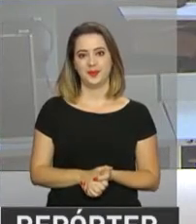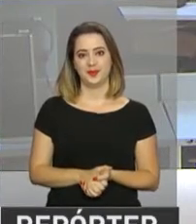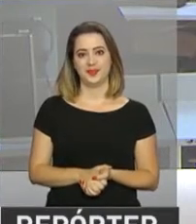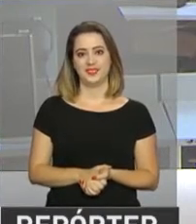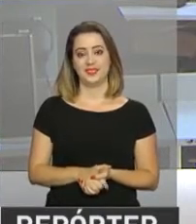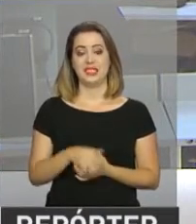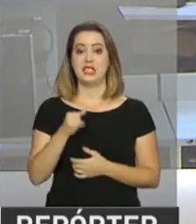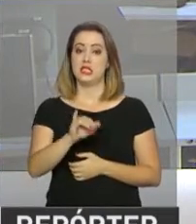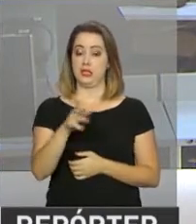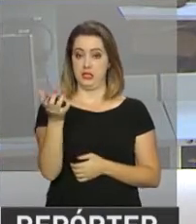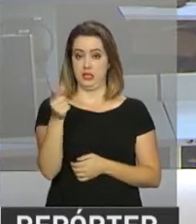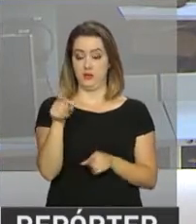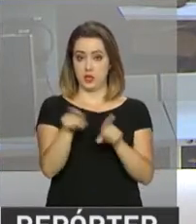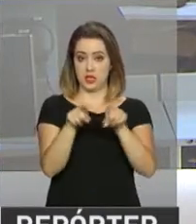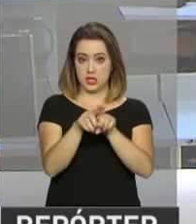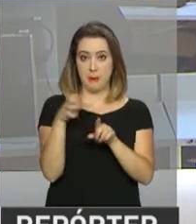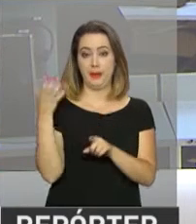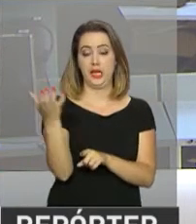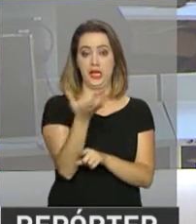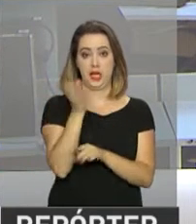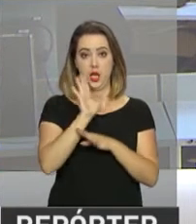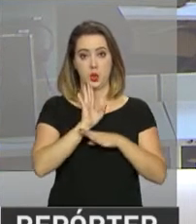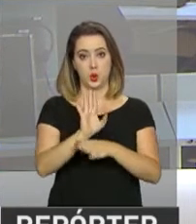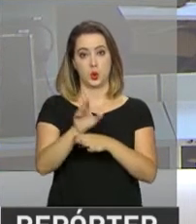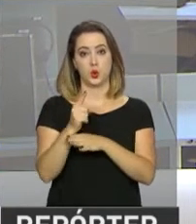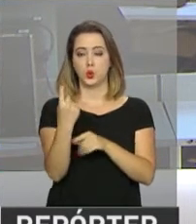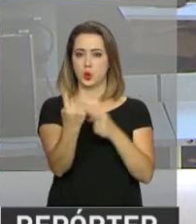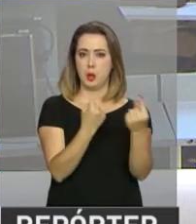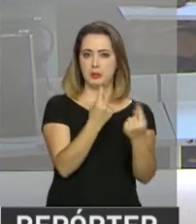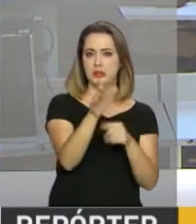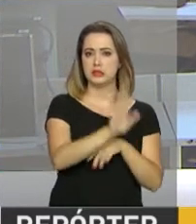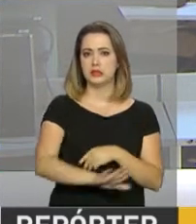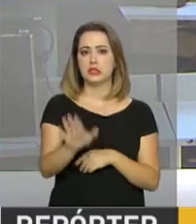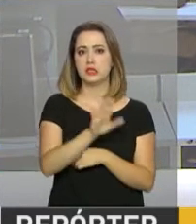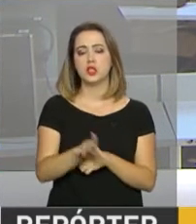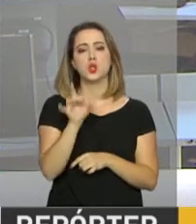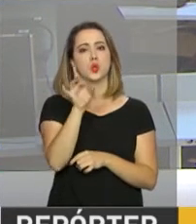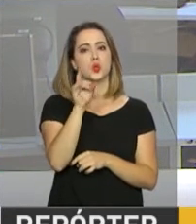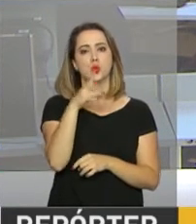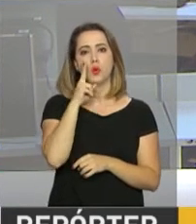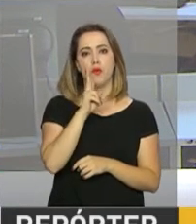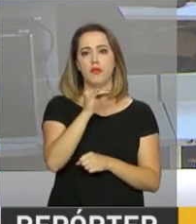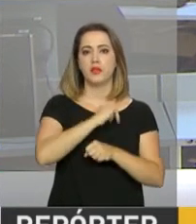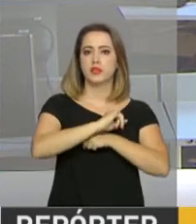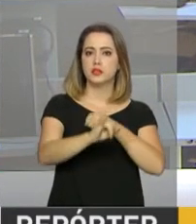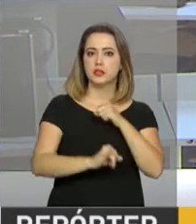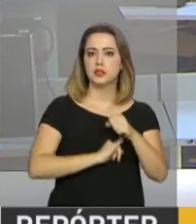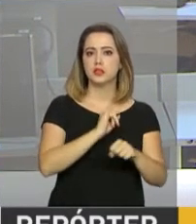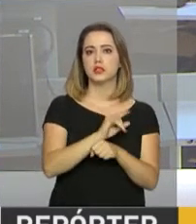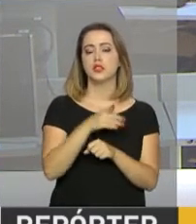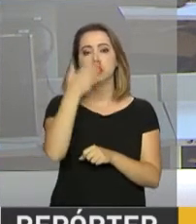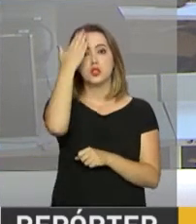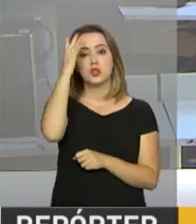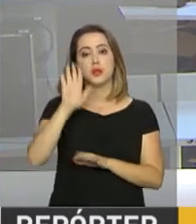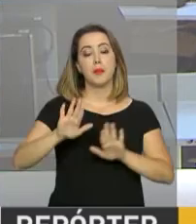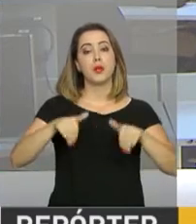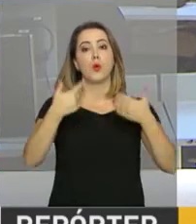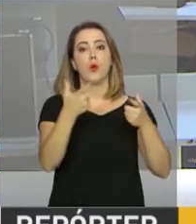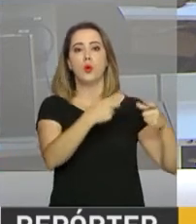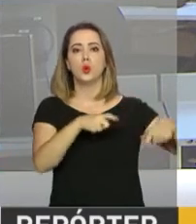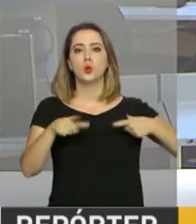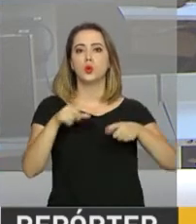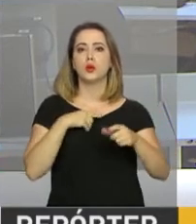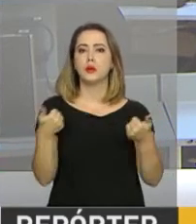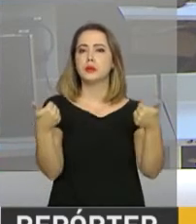Se você também quiser ser um Papai Noel para uma destas crianças, basta acessar o site dos Correios e saber qual é a agência